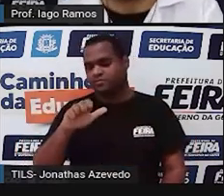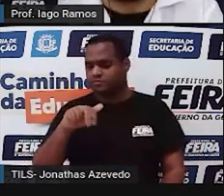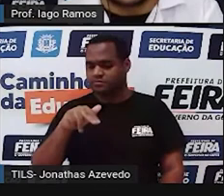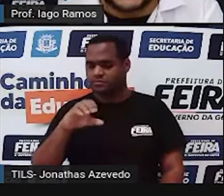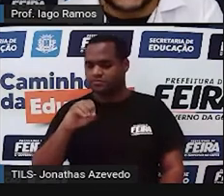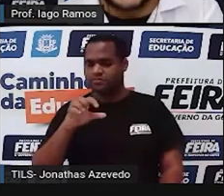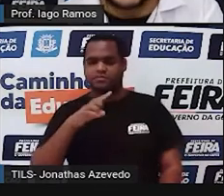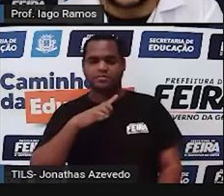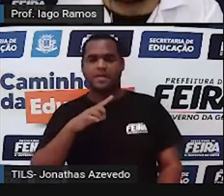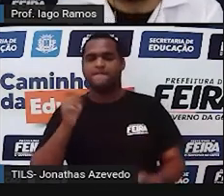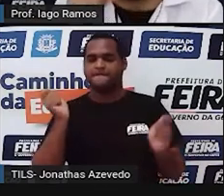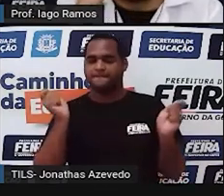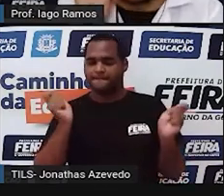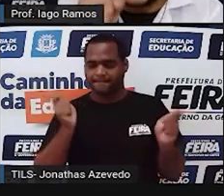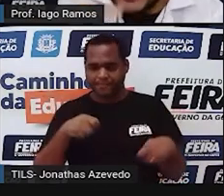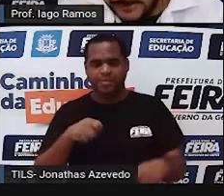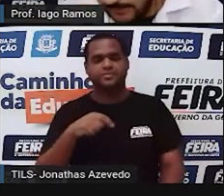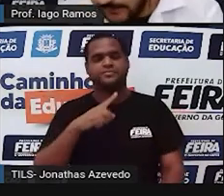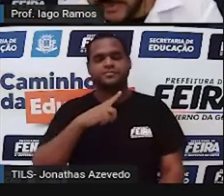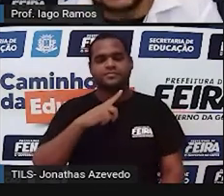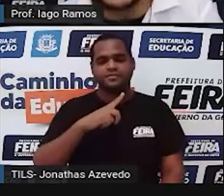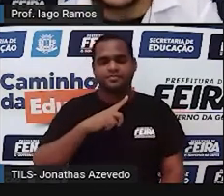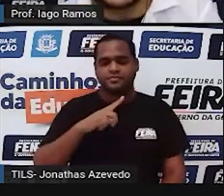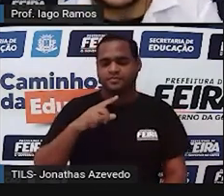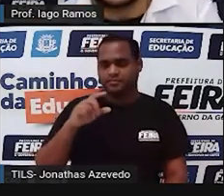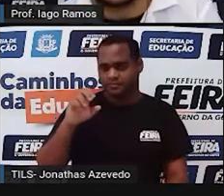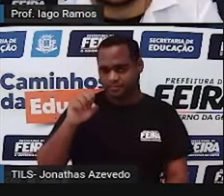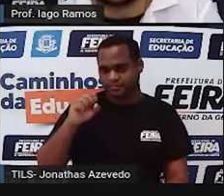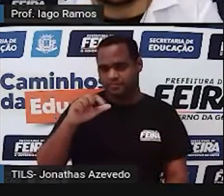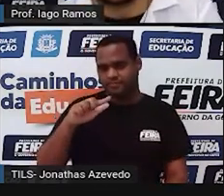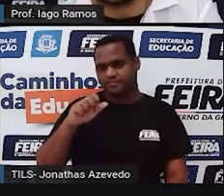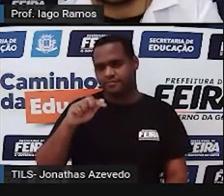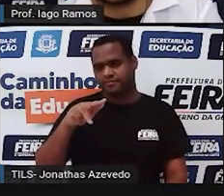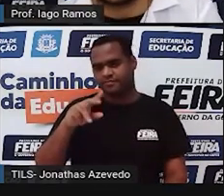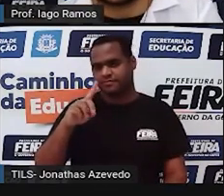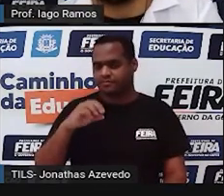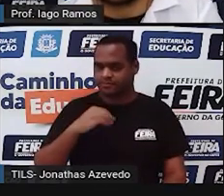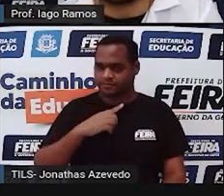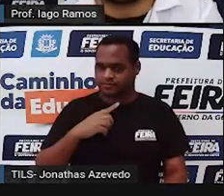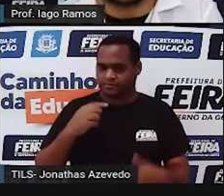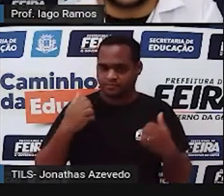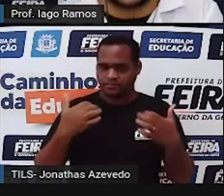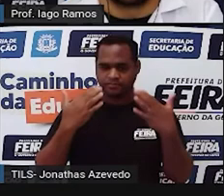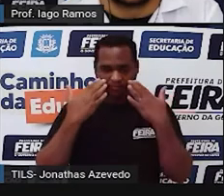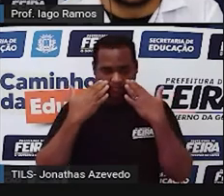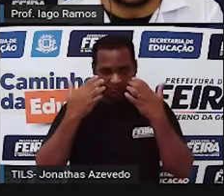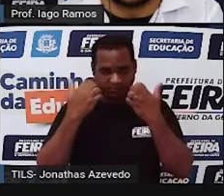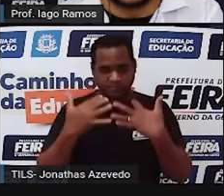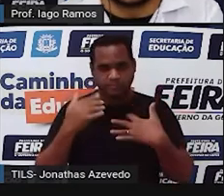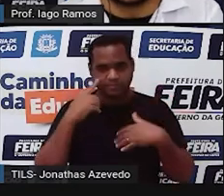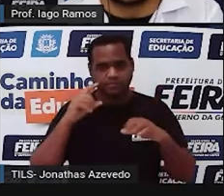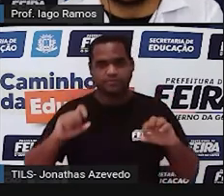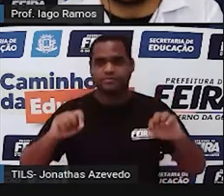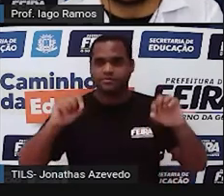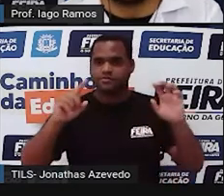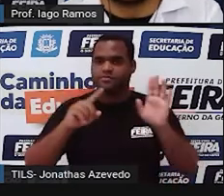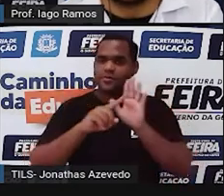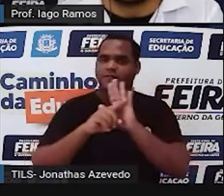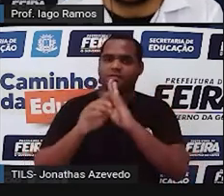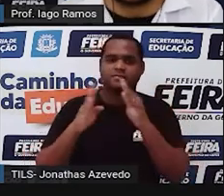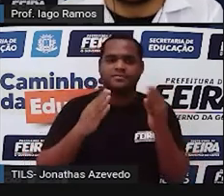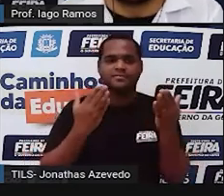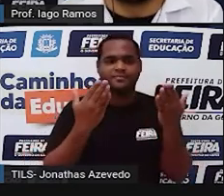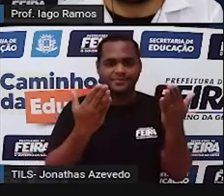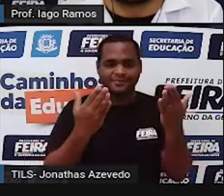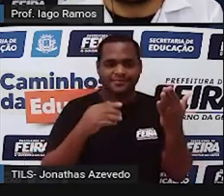sim para fazer um triângulo. E se liga, eu vou te mostrar. Olha só essa tela aqui bacana. No vídeozinho de cima,